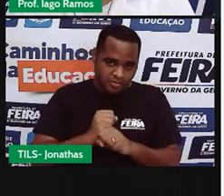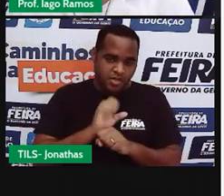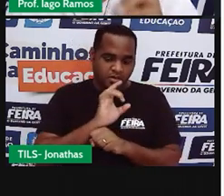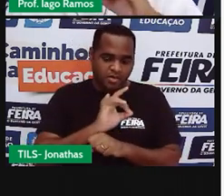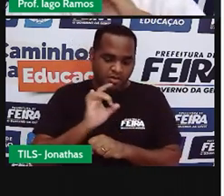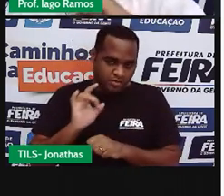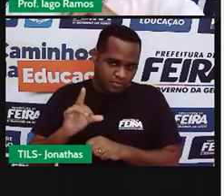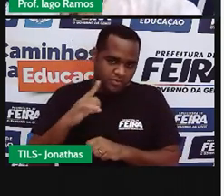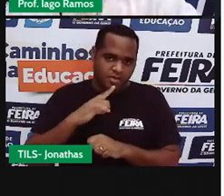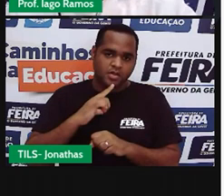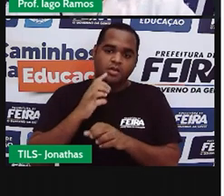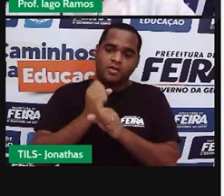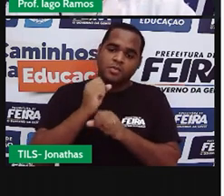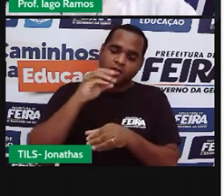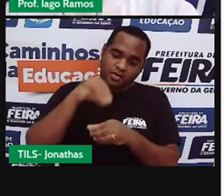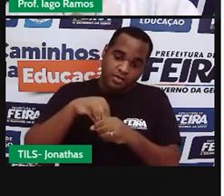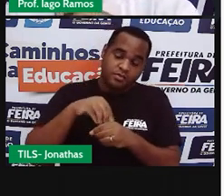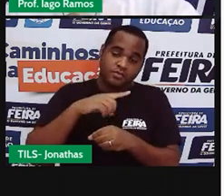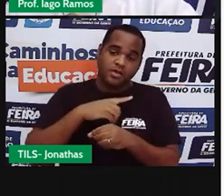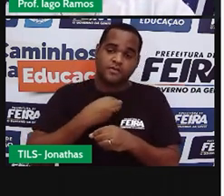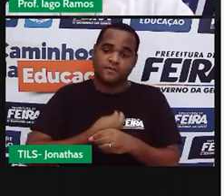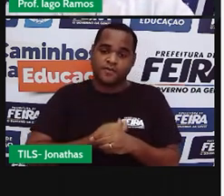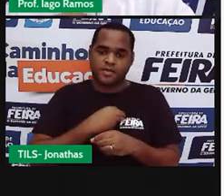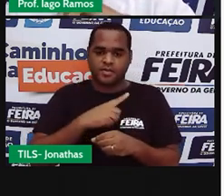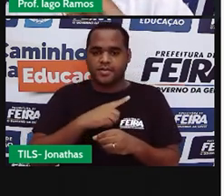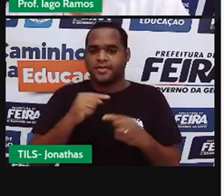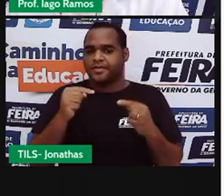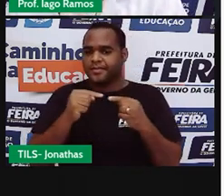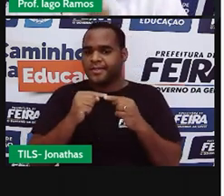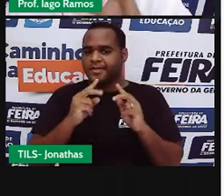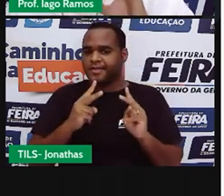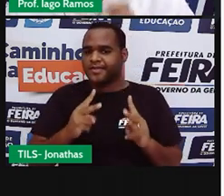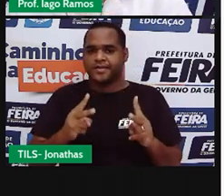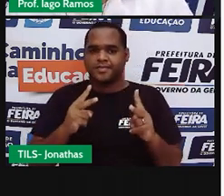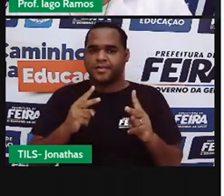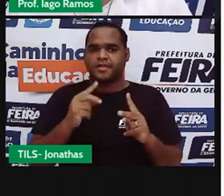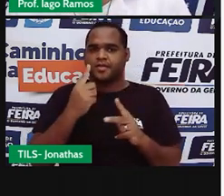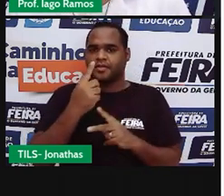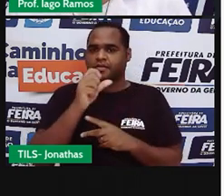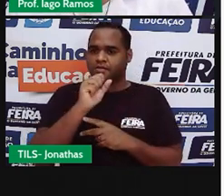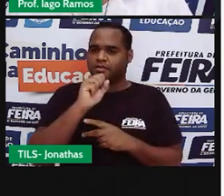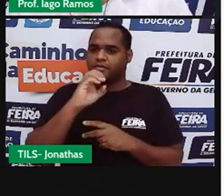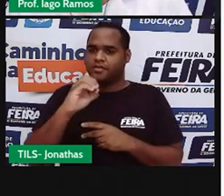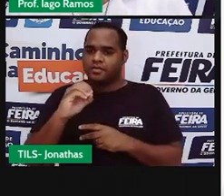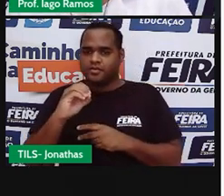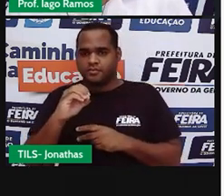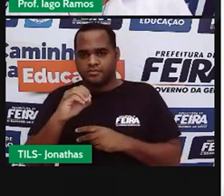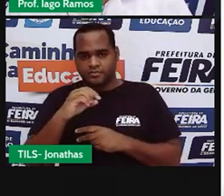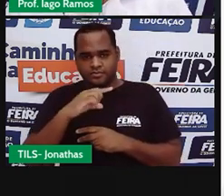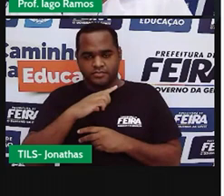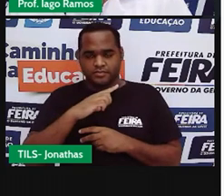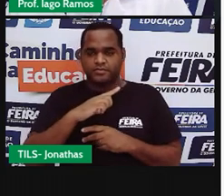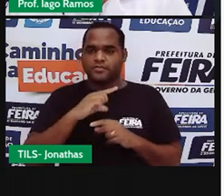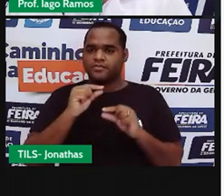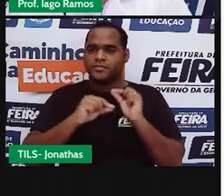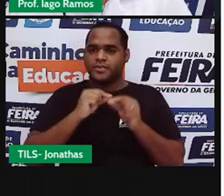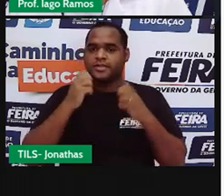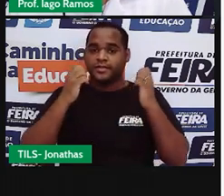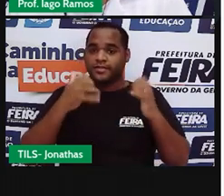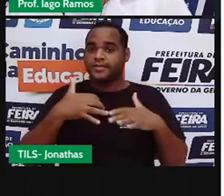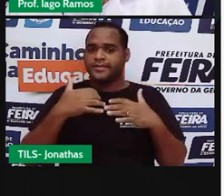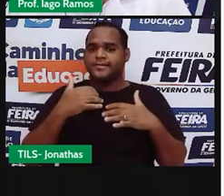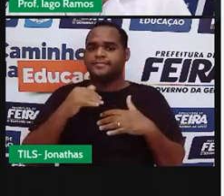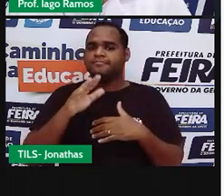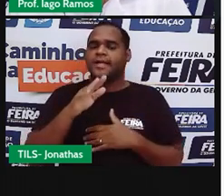ângulos internos é sempre 180 graus, tá? Bom, o